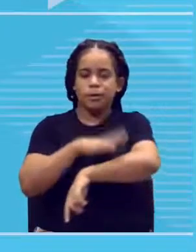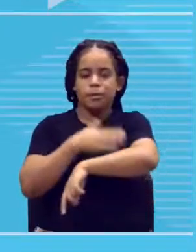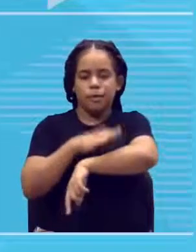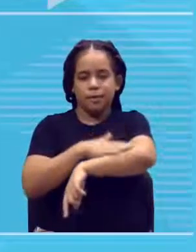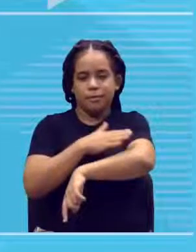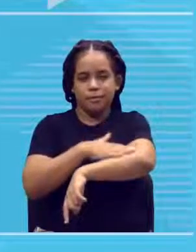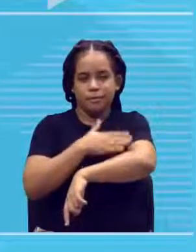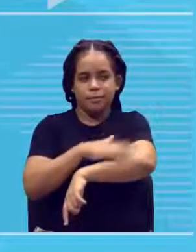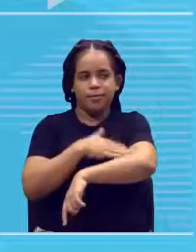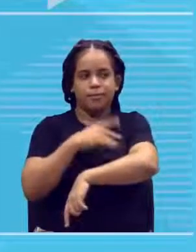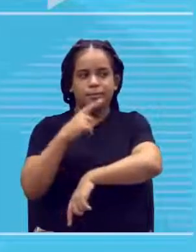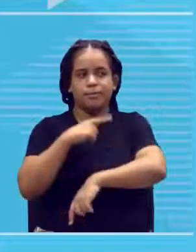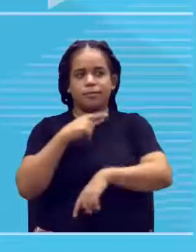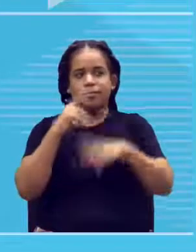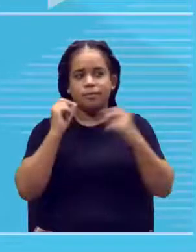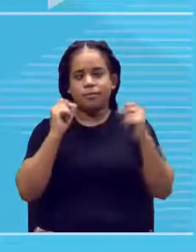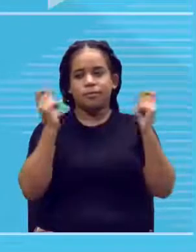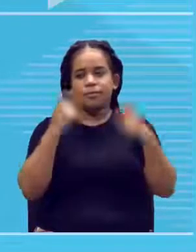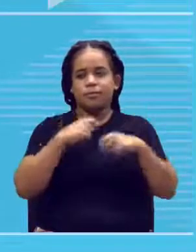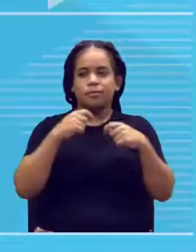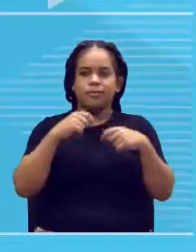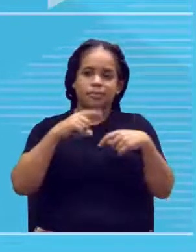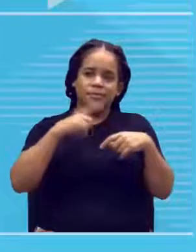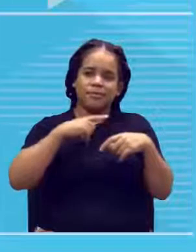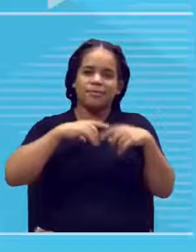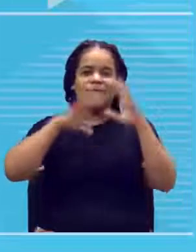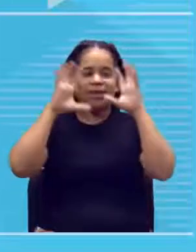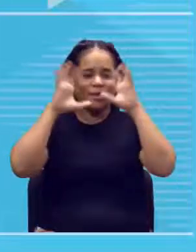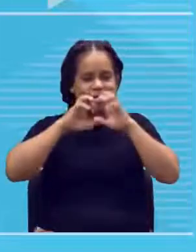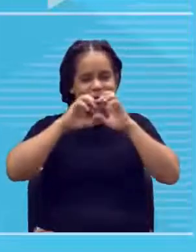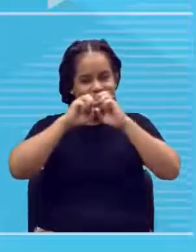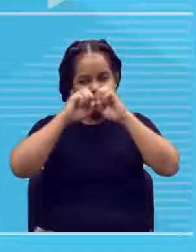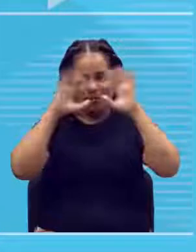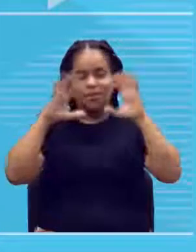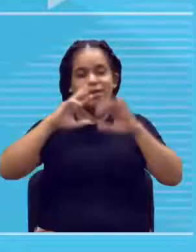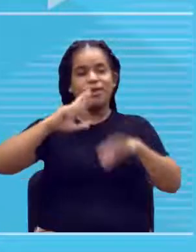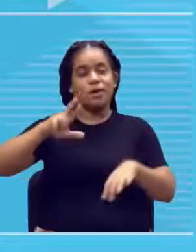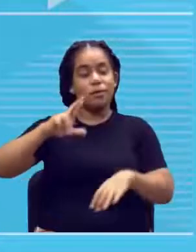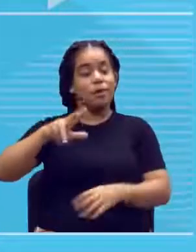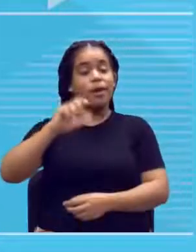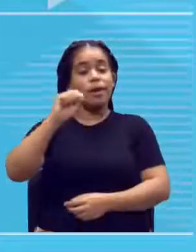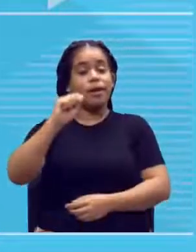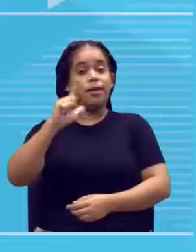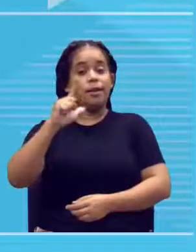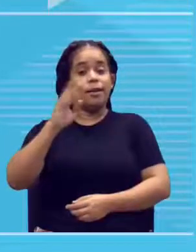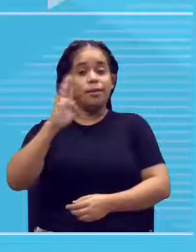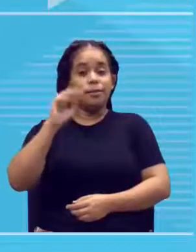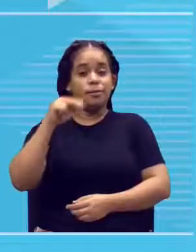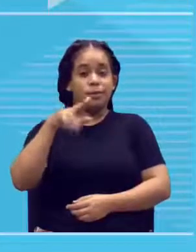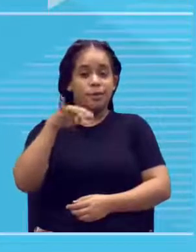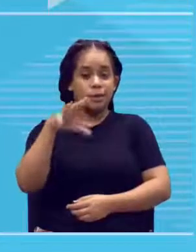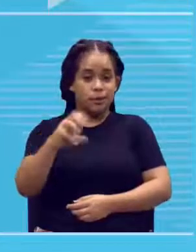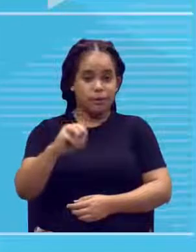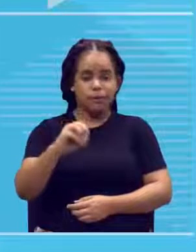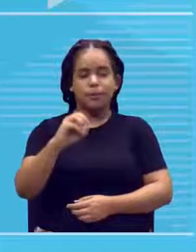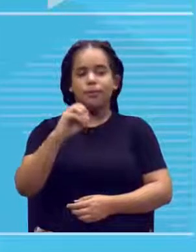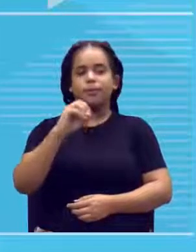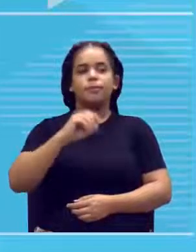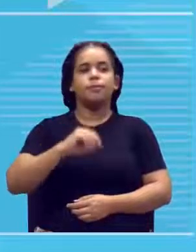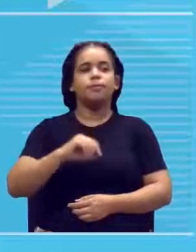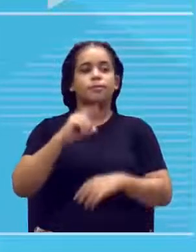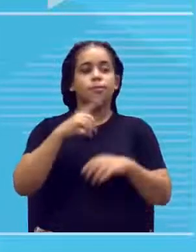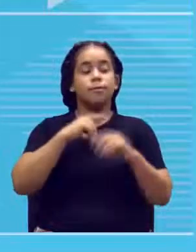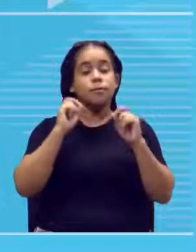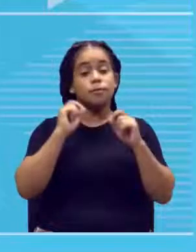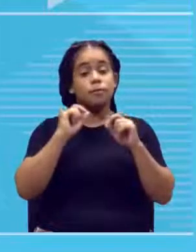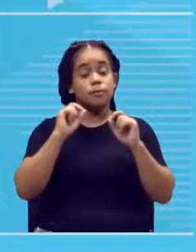Os dois têm coloração na pele. Seja claro e escuro, eles dois não são albinos, tá? Beleza, aí vão lá. E